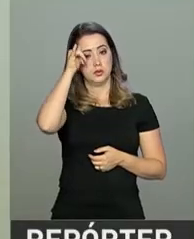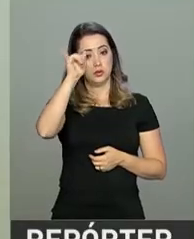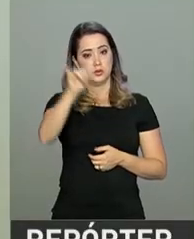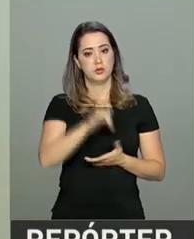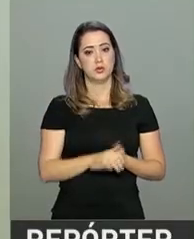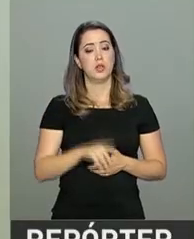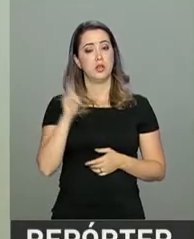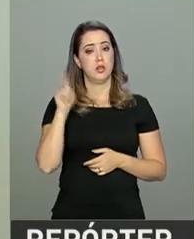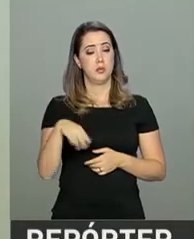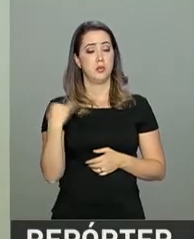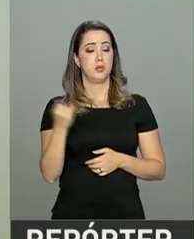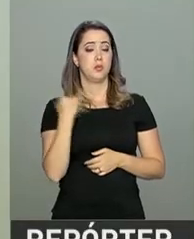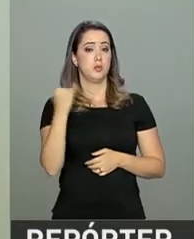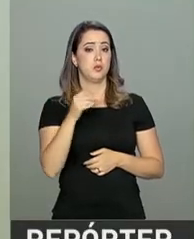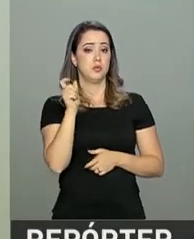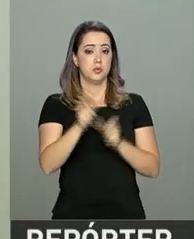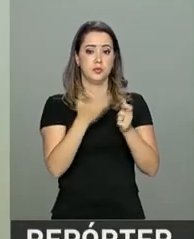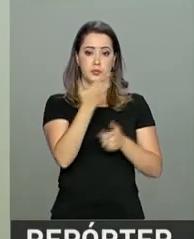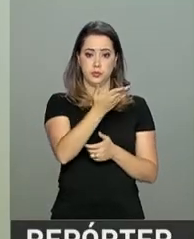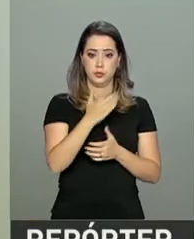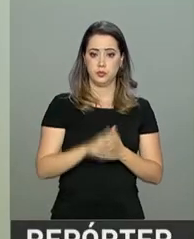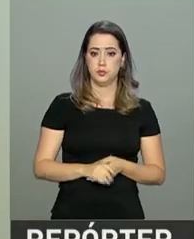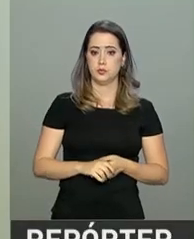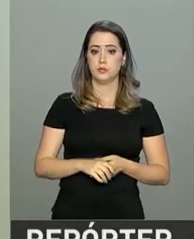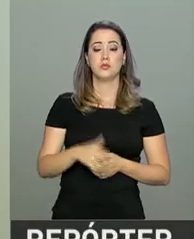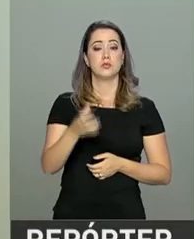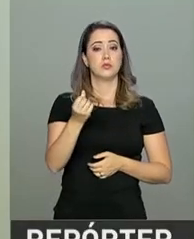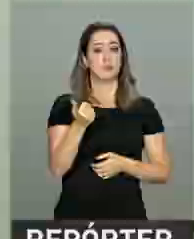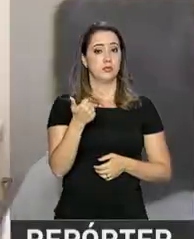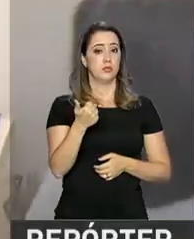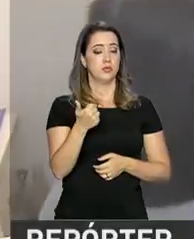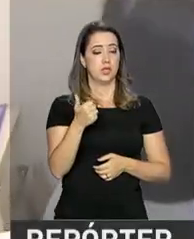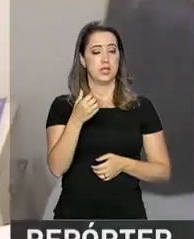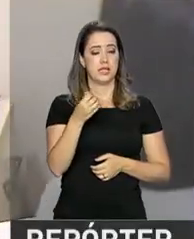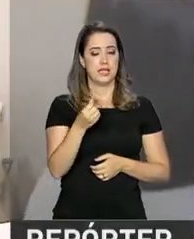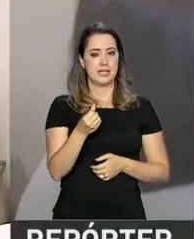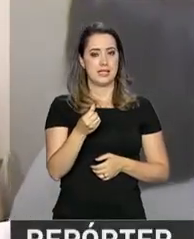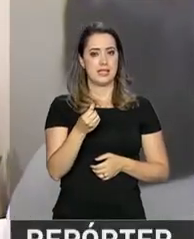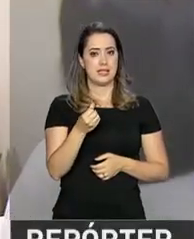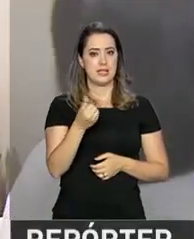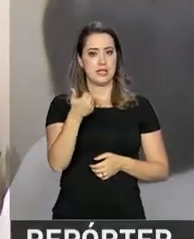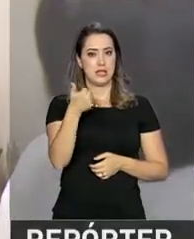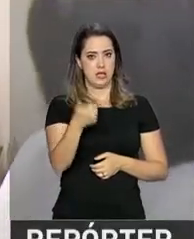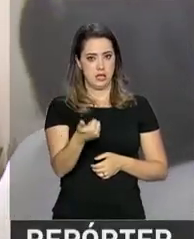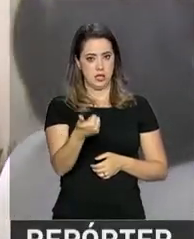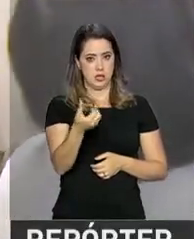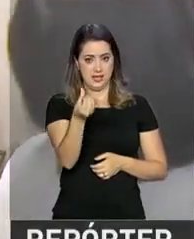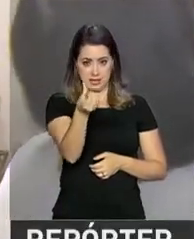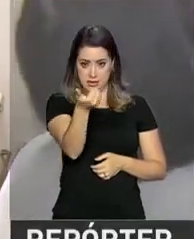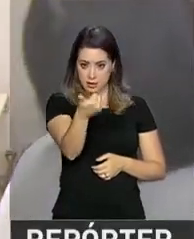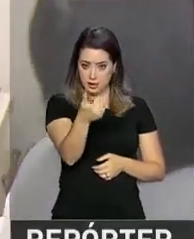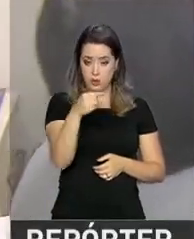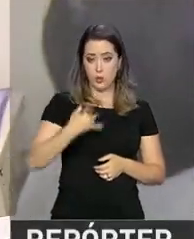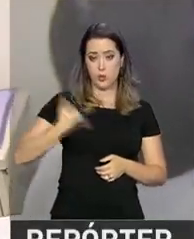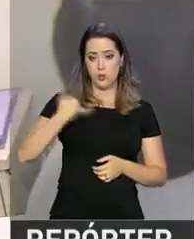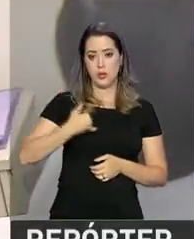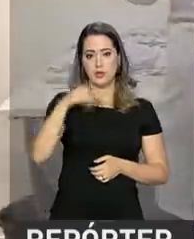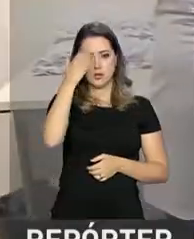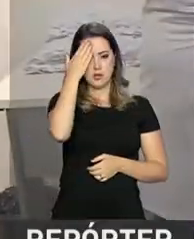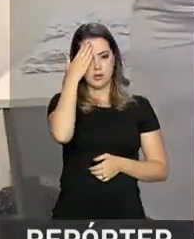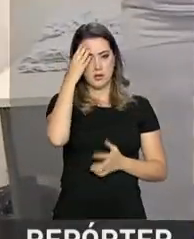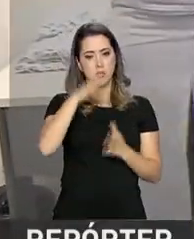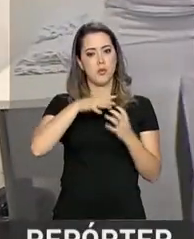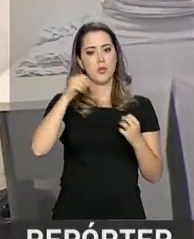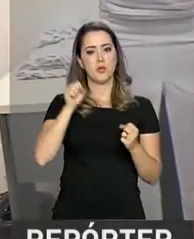prevenção também é muito importante para Walter. Aos 61 anos, ele sabe que os idosos estão mais propícios a sofrer